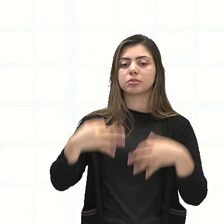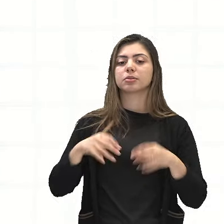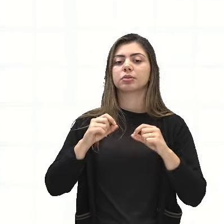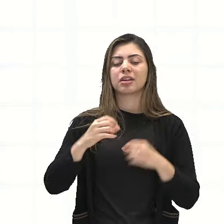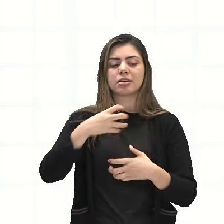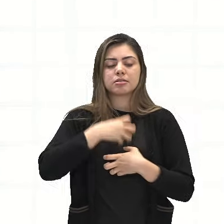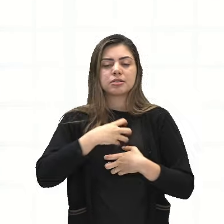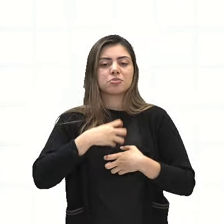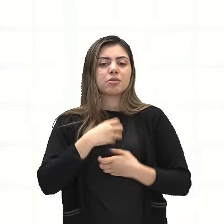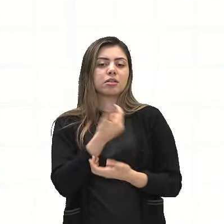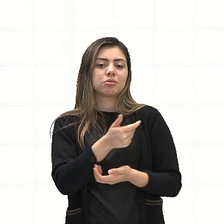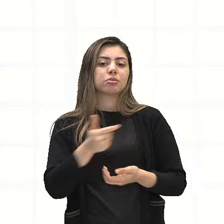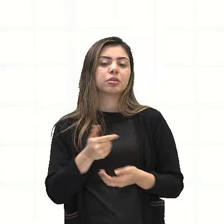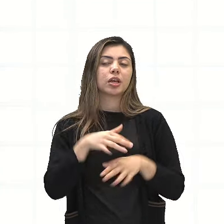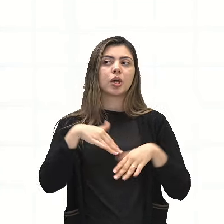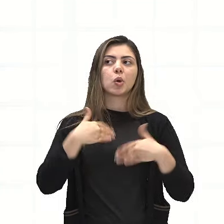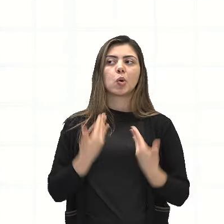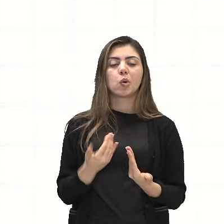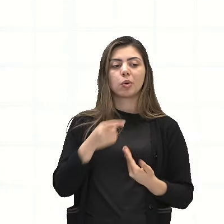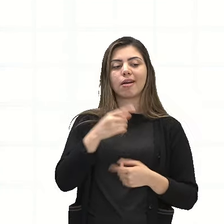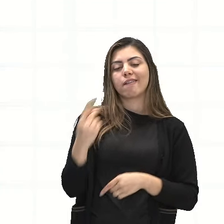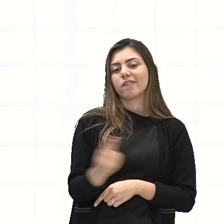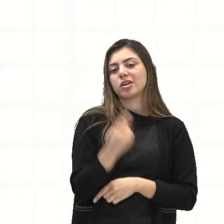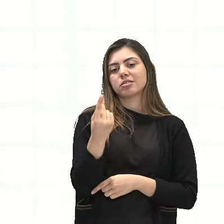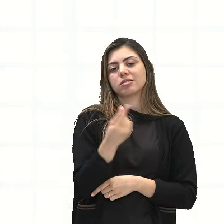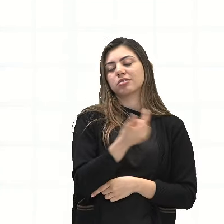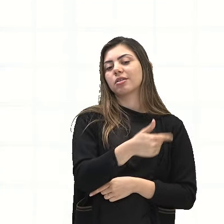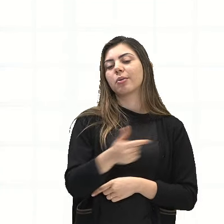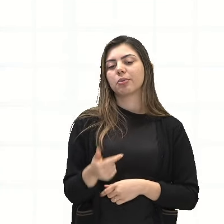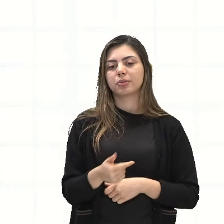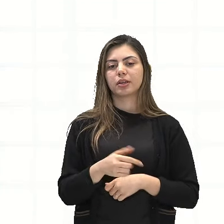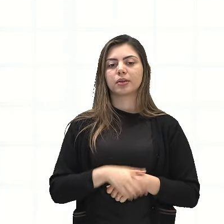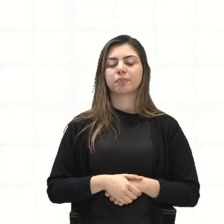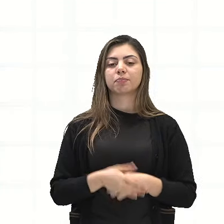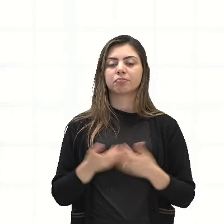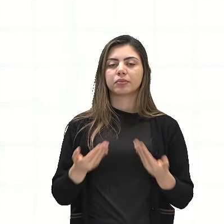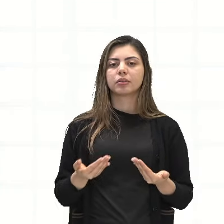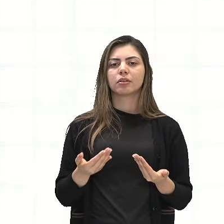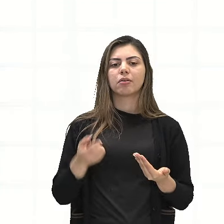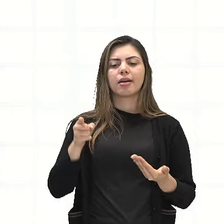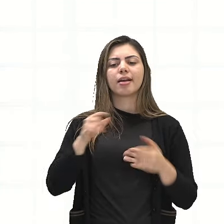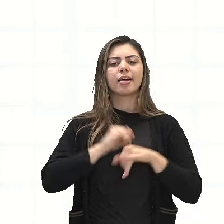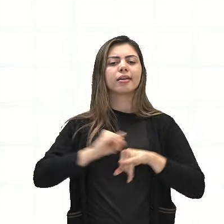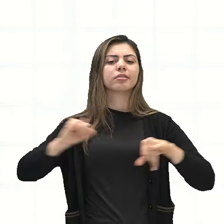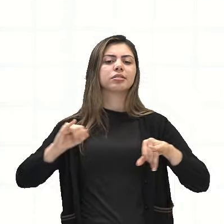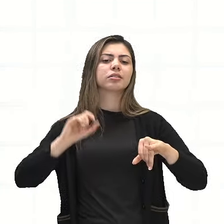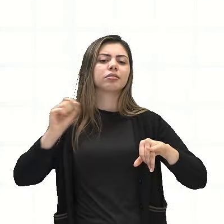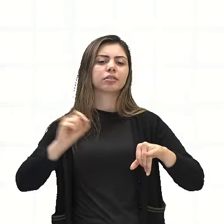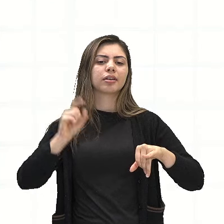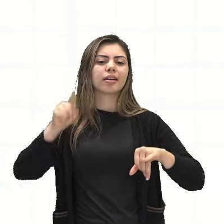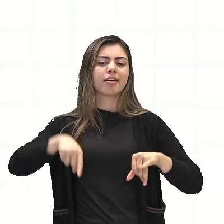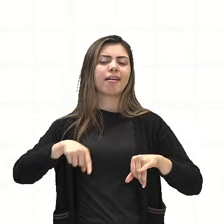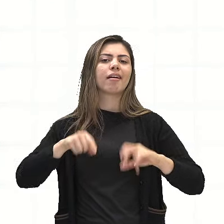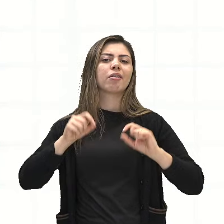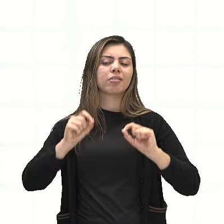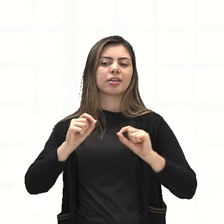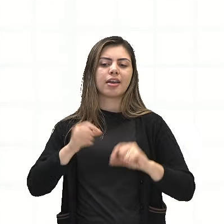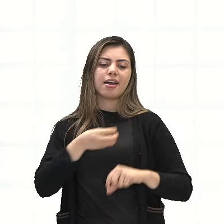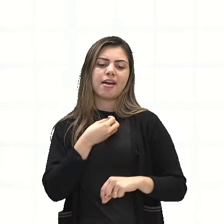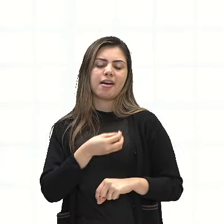ou significado nesses momentos, enfatizando a banalidade da